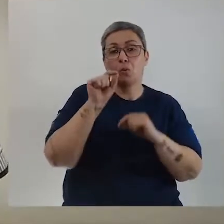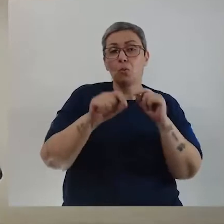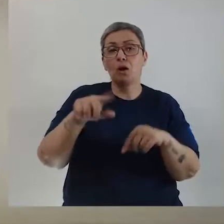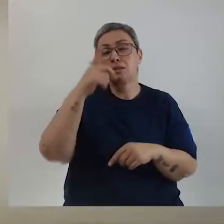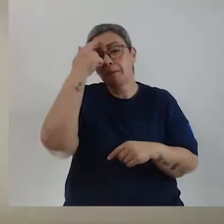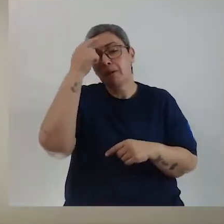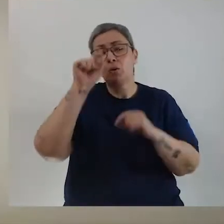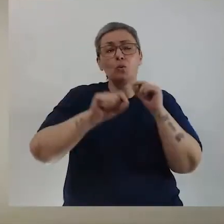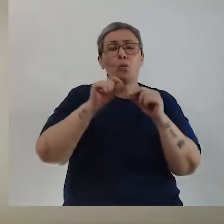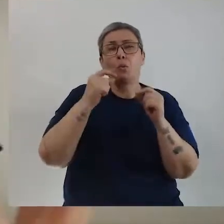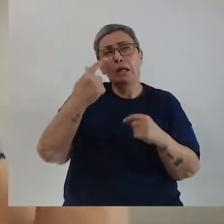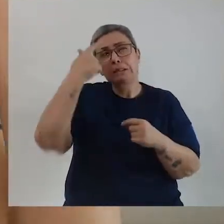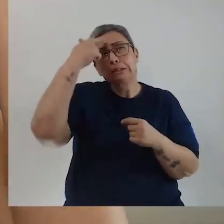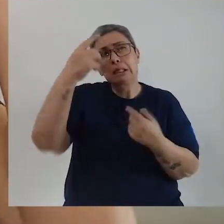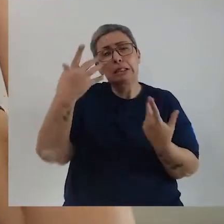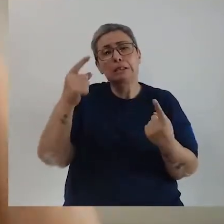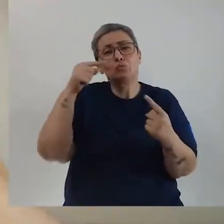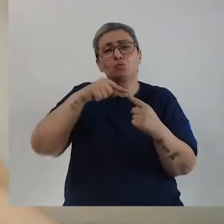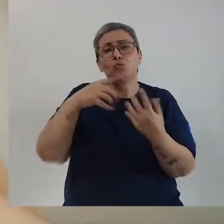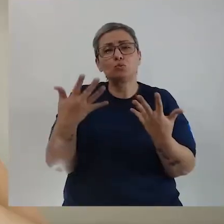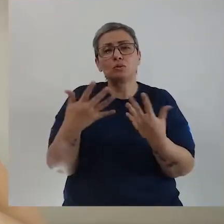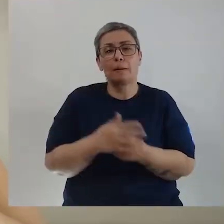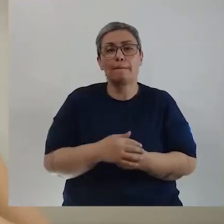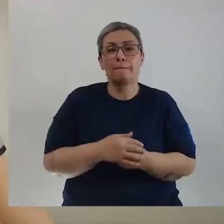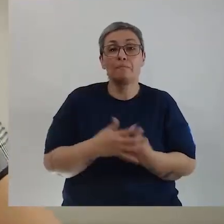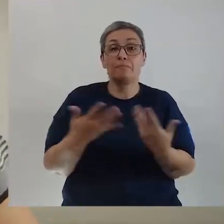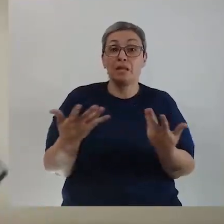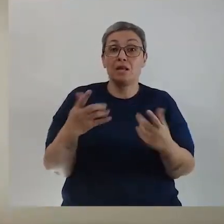arte, o é que vocês pensam? O que é que vem na cabeça de vocês?